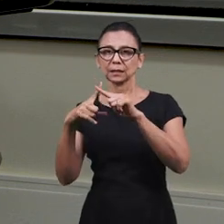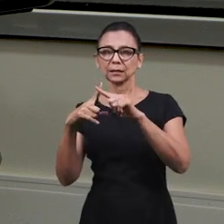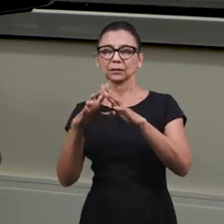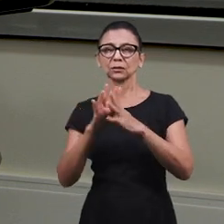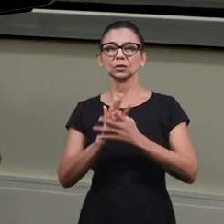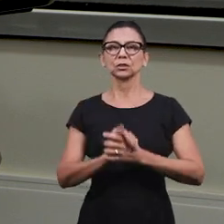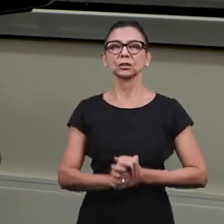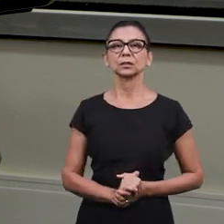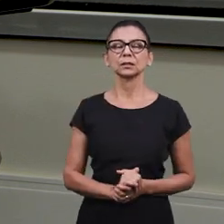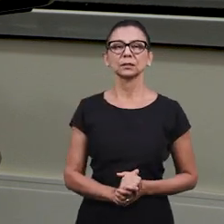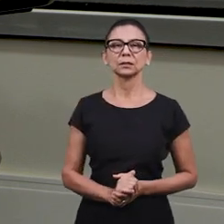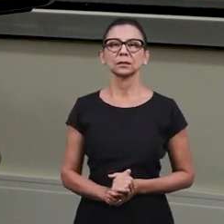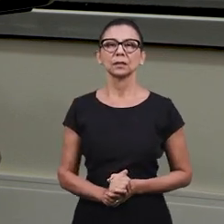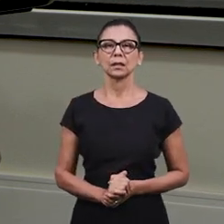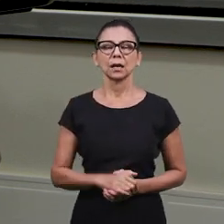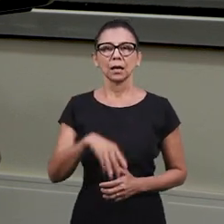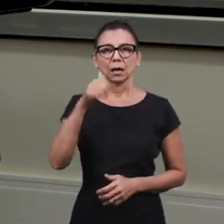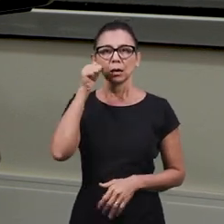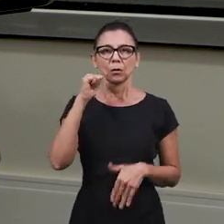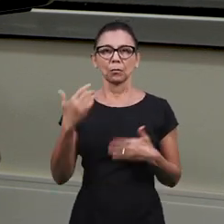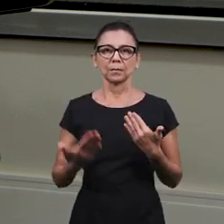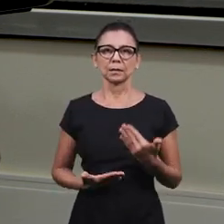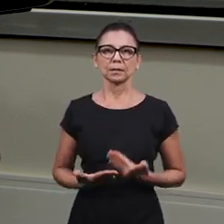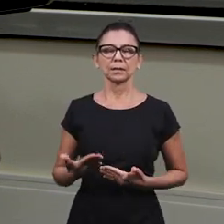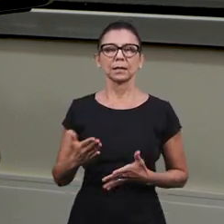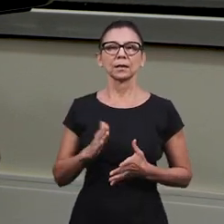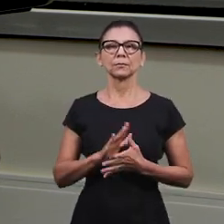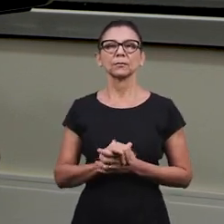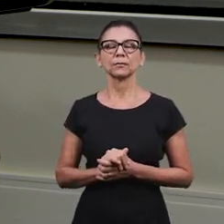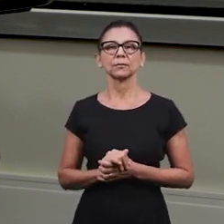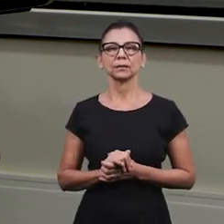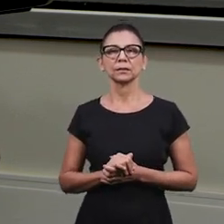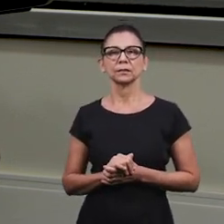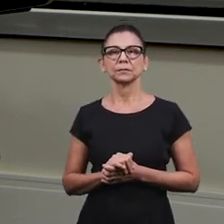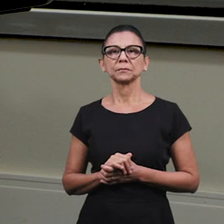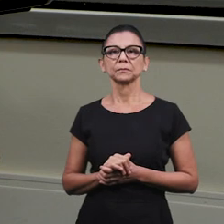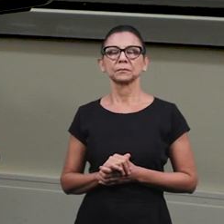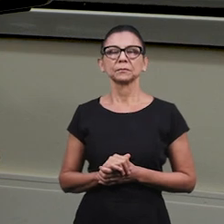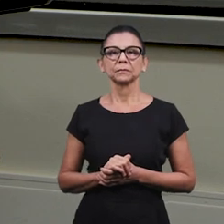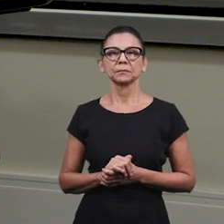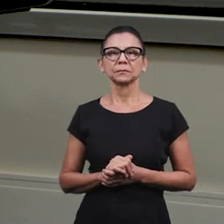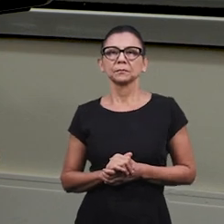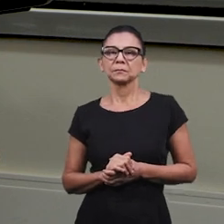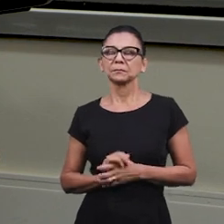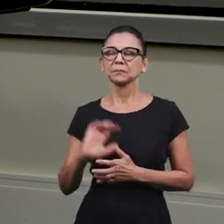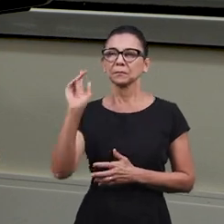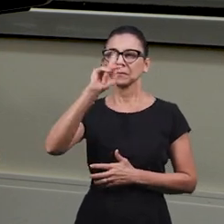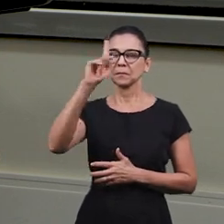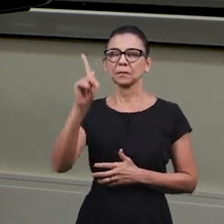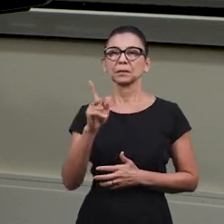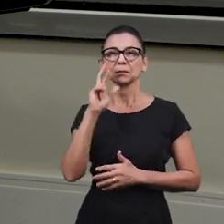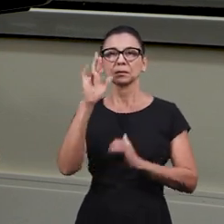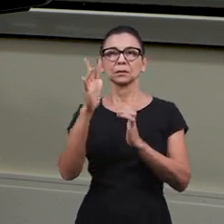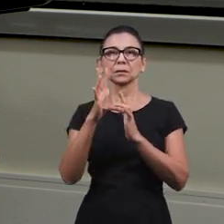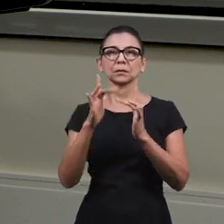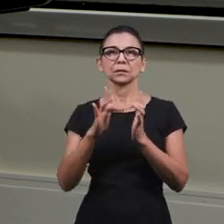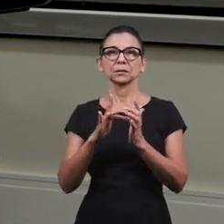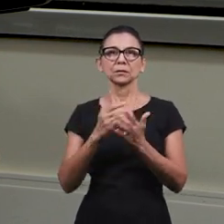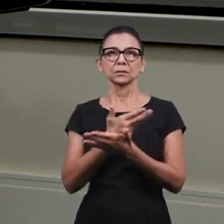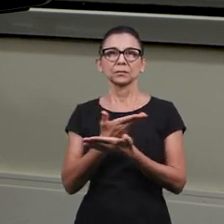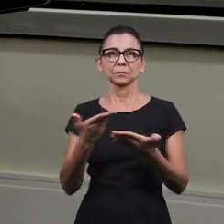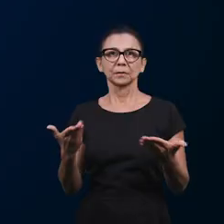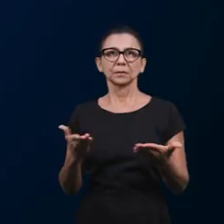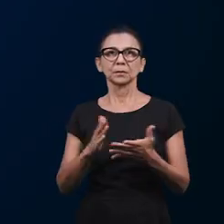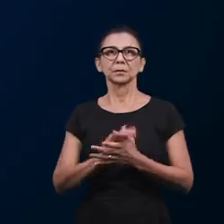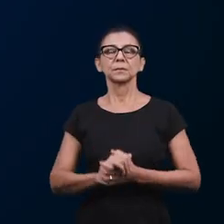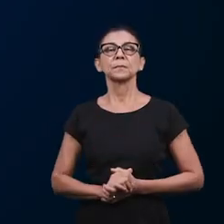E quem vai responder é uma irmã do grupo de senhoras da igreja, a irmã Lenice. Irmã Lenice, a paz do Senhor Jesus,